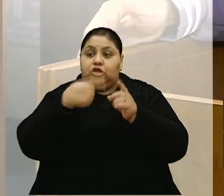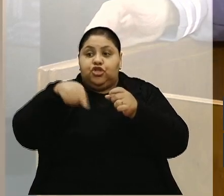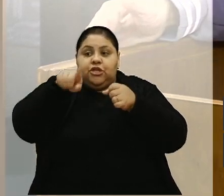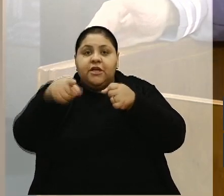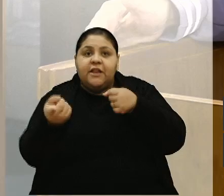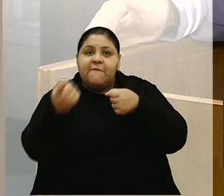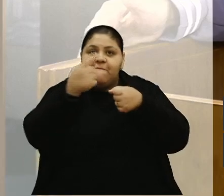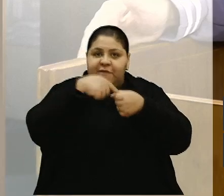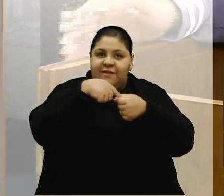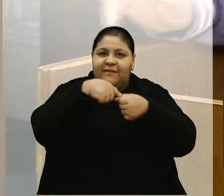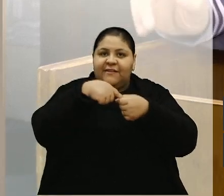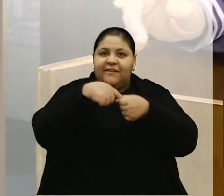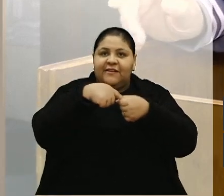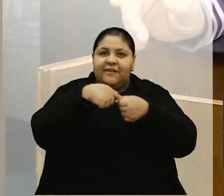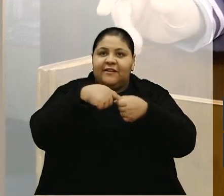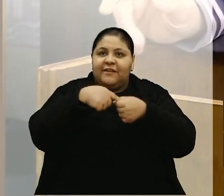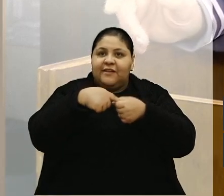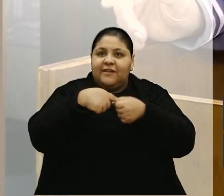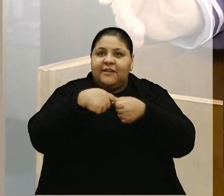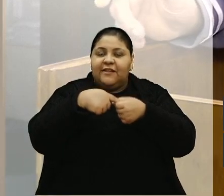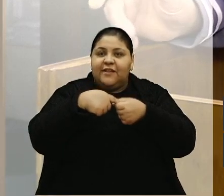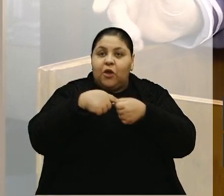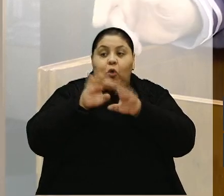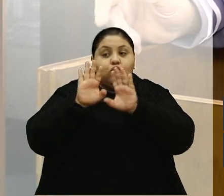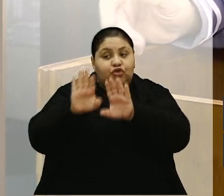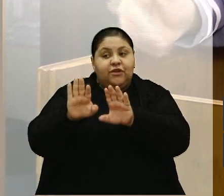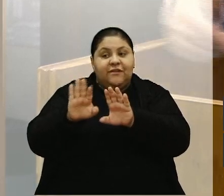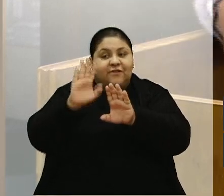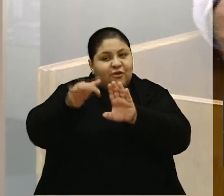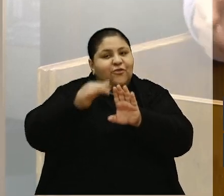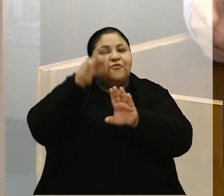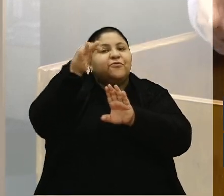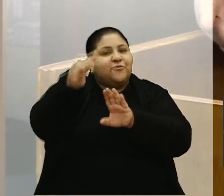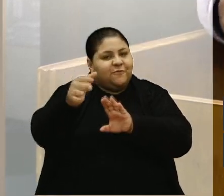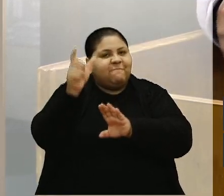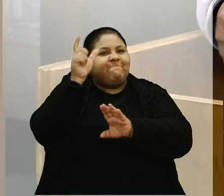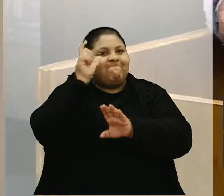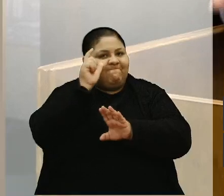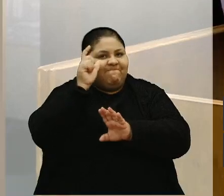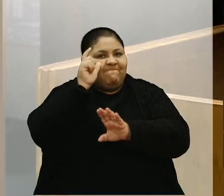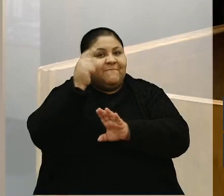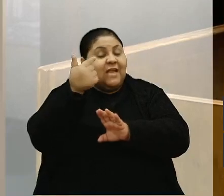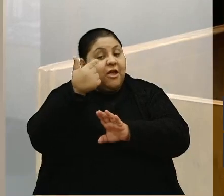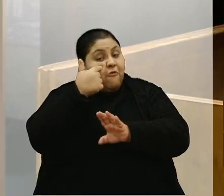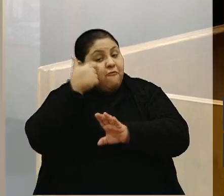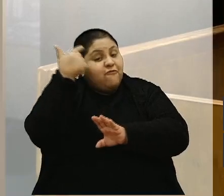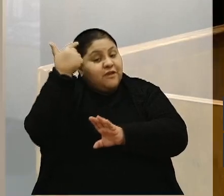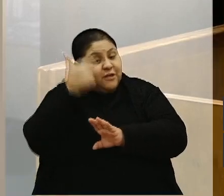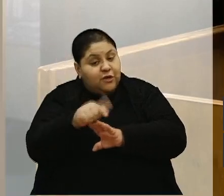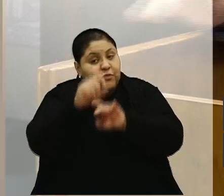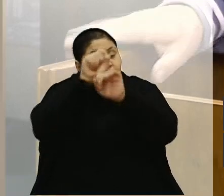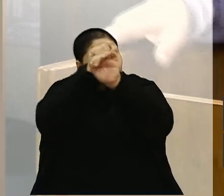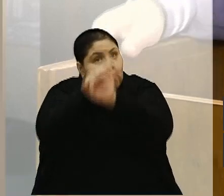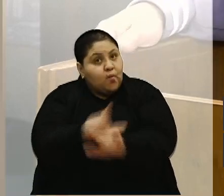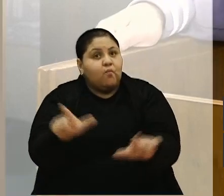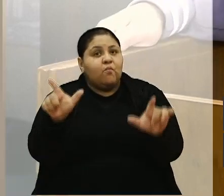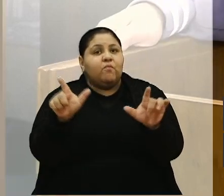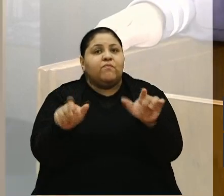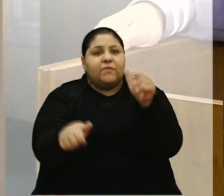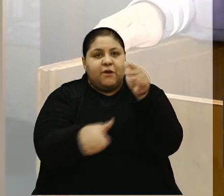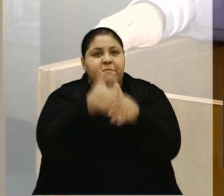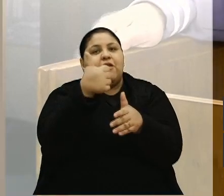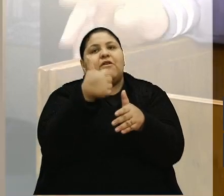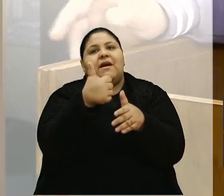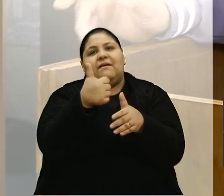e que eles fiquem lá, se não lá na frente vocês vão ver, gente. E eu vejo novamente o esvaziamento assim que melhorar dentro da